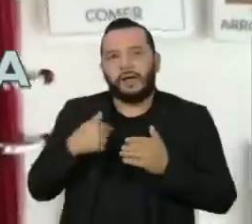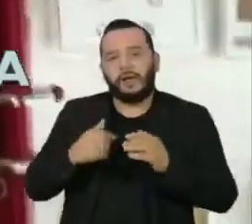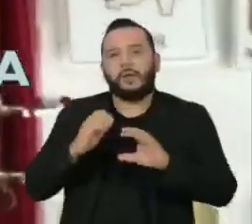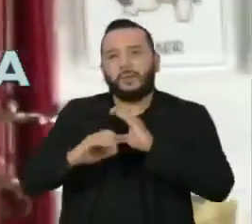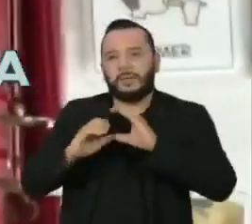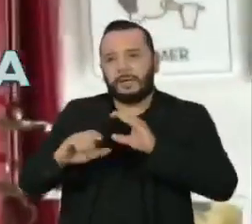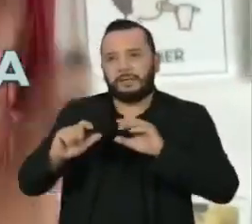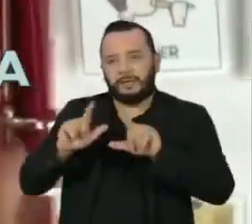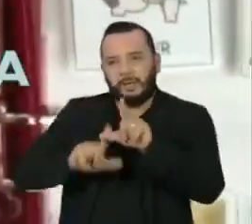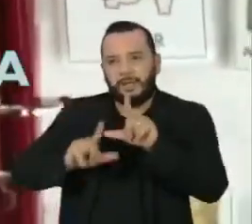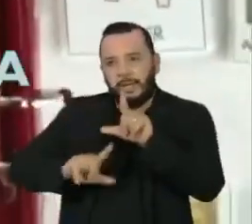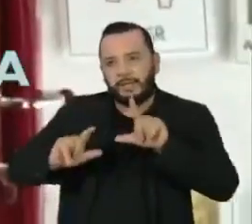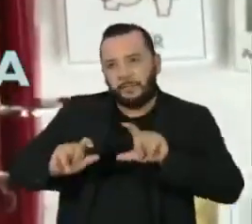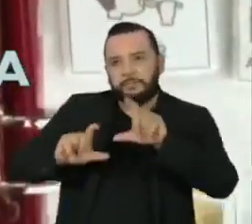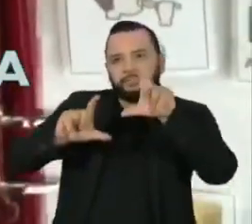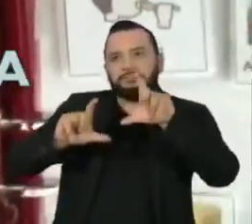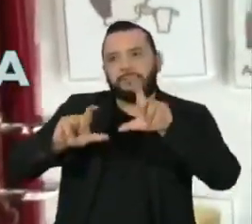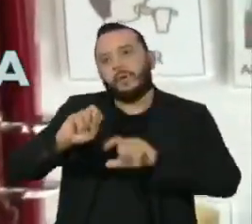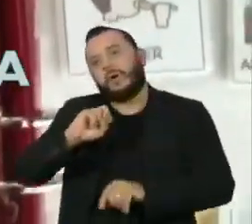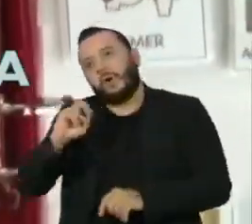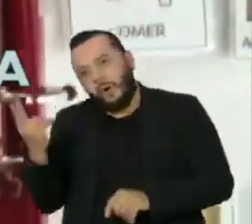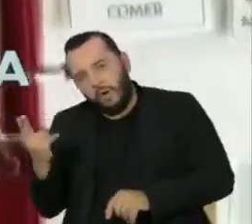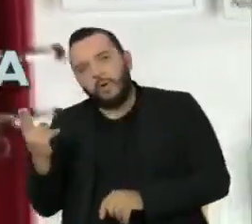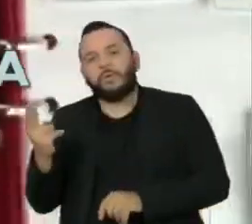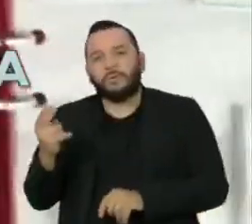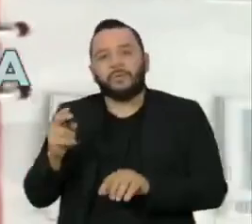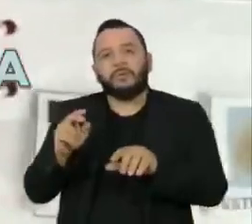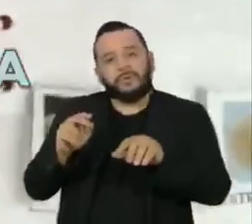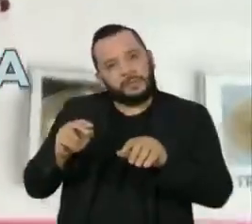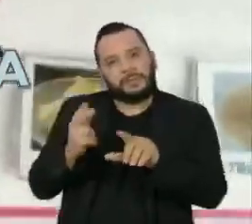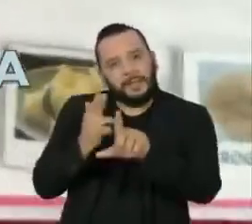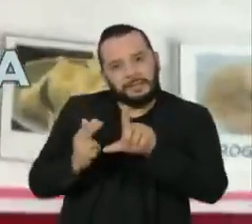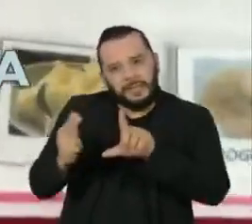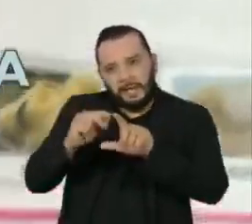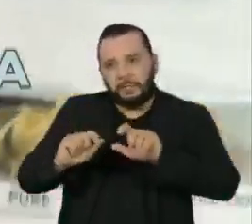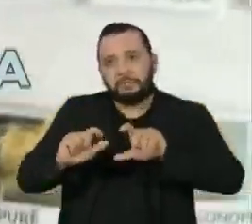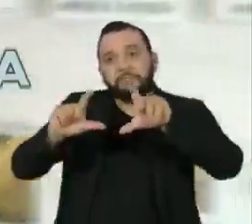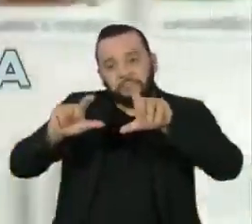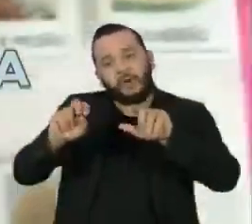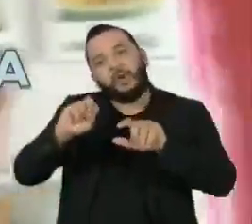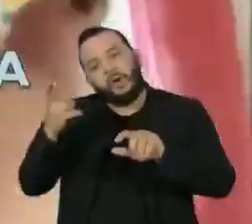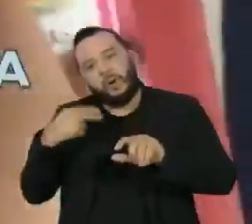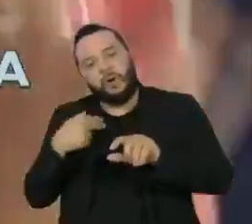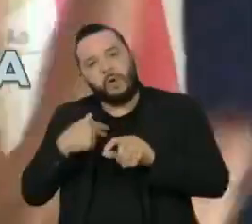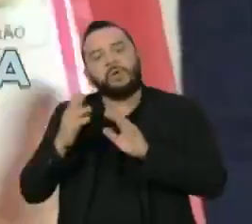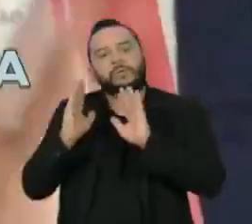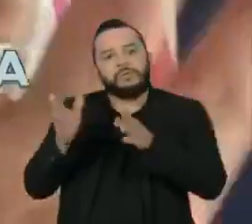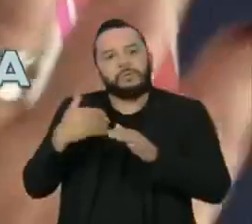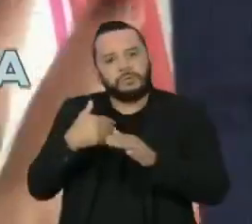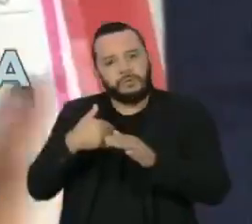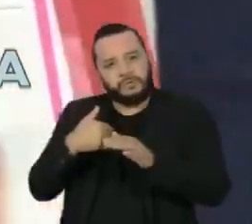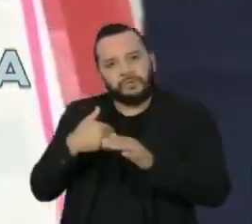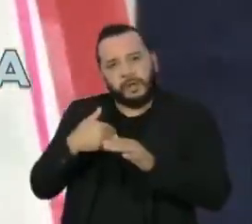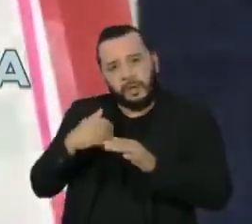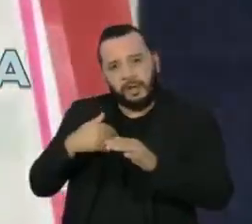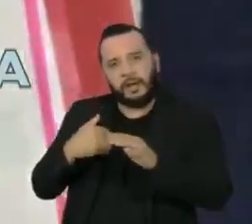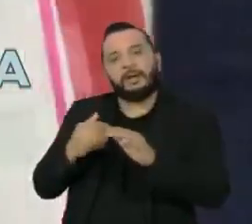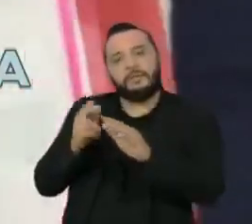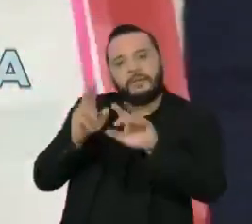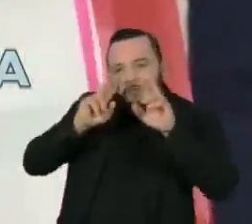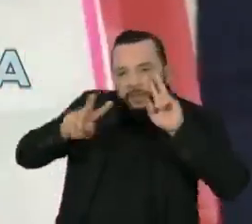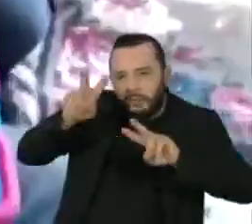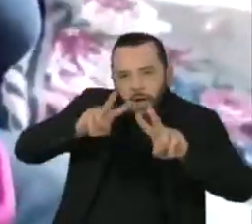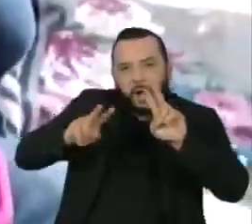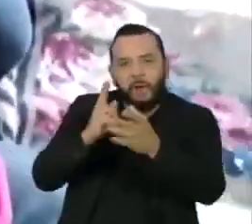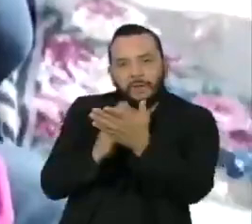Aumentativa e Alternativa. Trata-se de um conjunto de recursos para auxiliar pessoas sem fala ou sem escrita